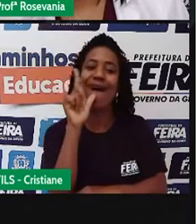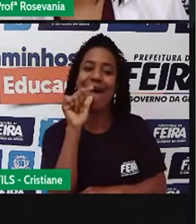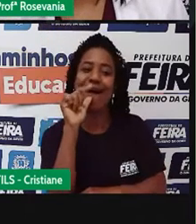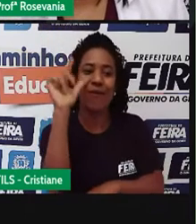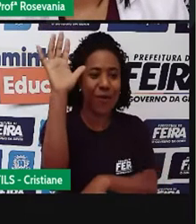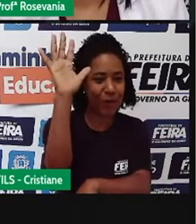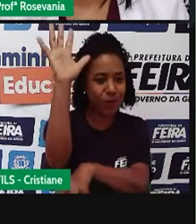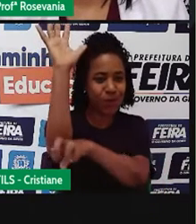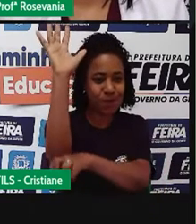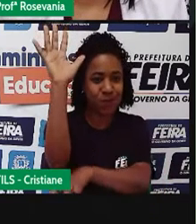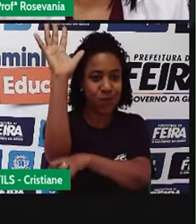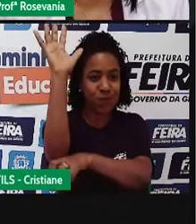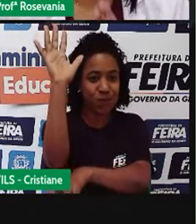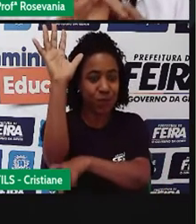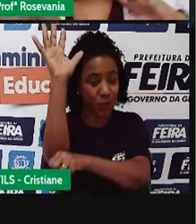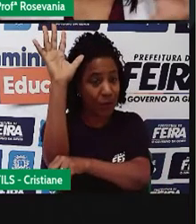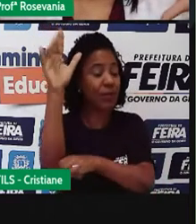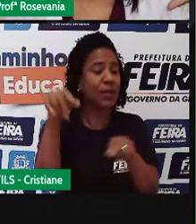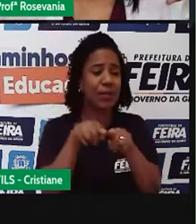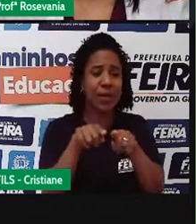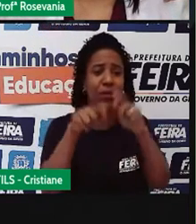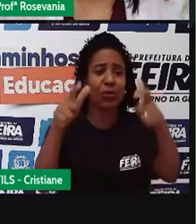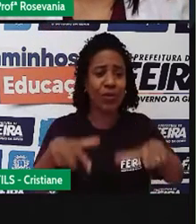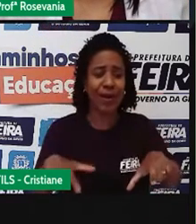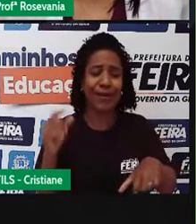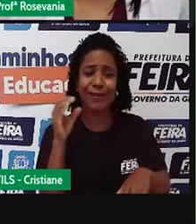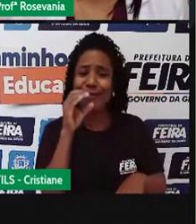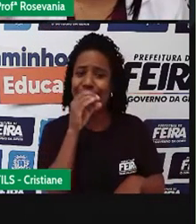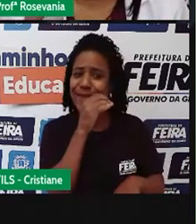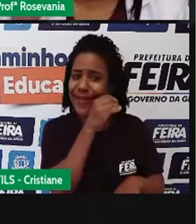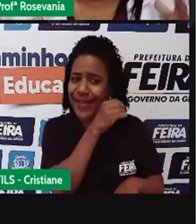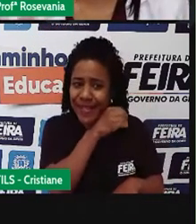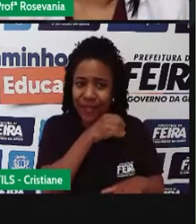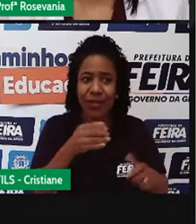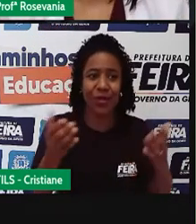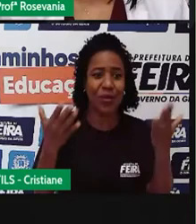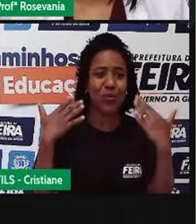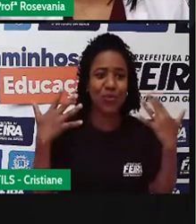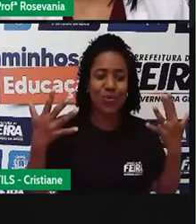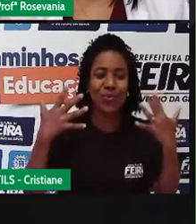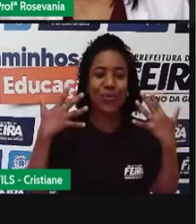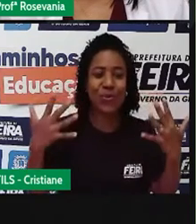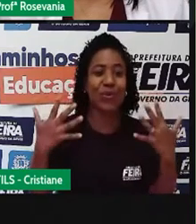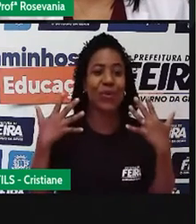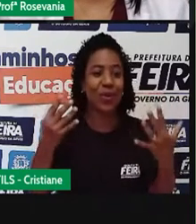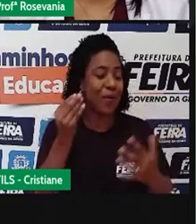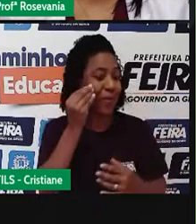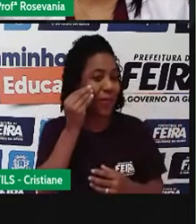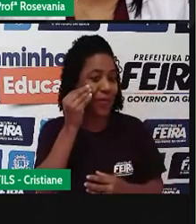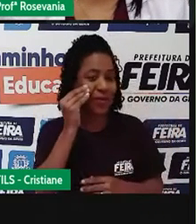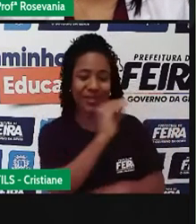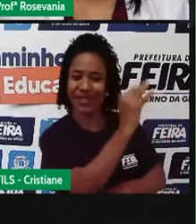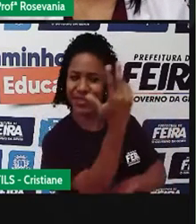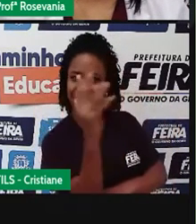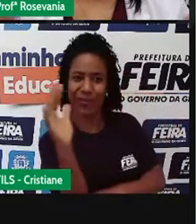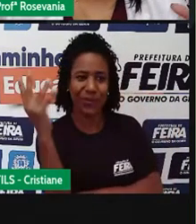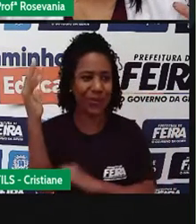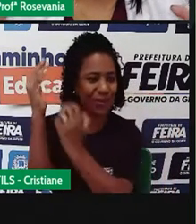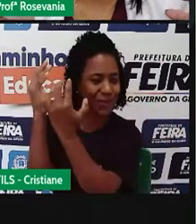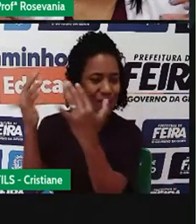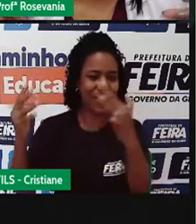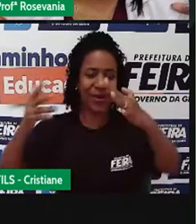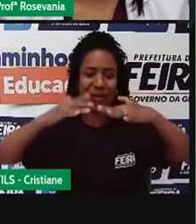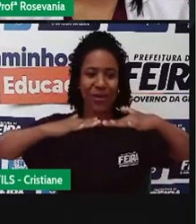ou temperatura bem alta. Então, a gente tem, bora dizer assim, um misto, né, de paisagens vegetais,